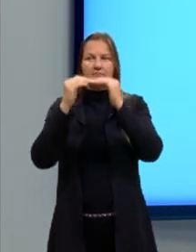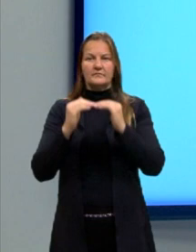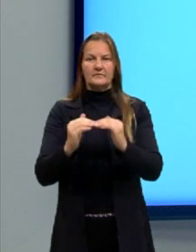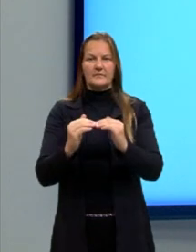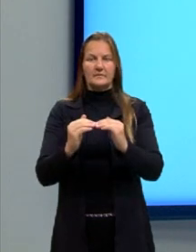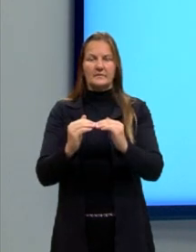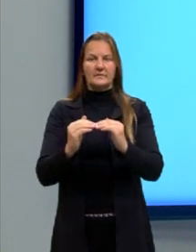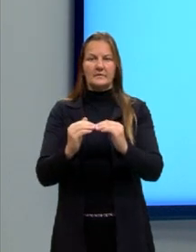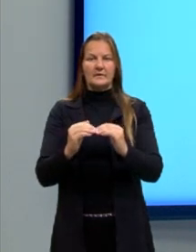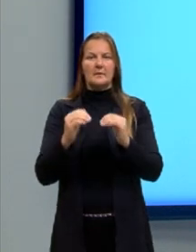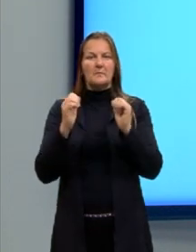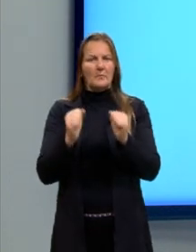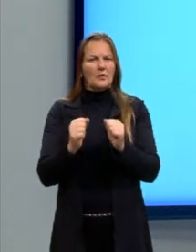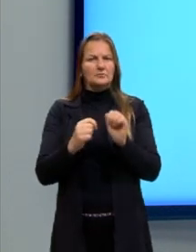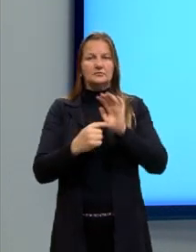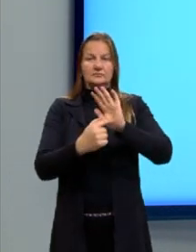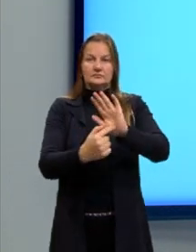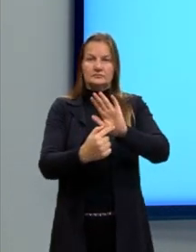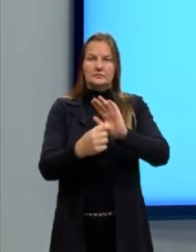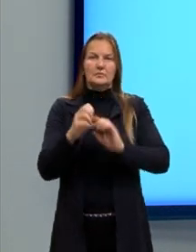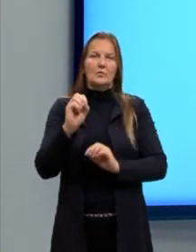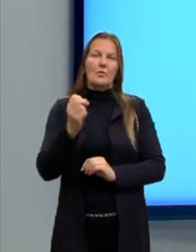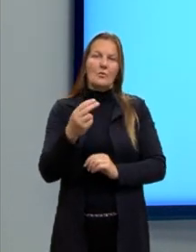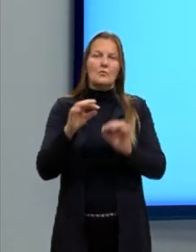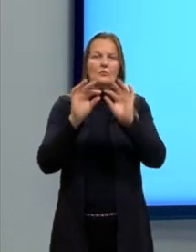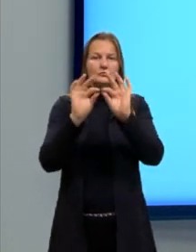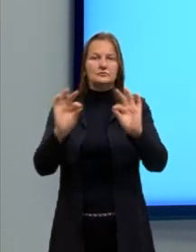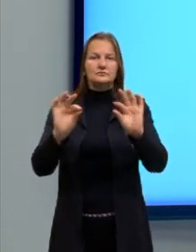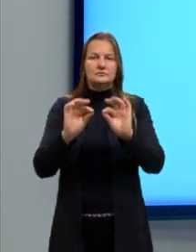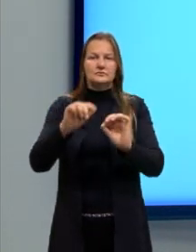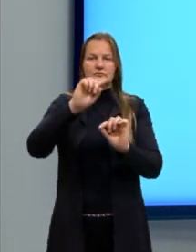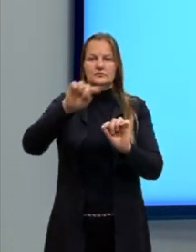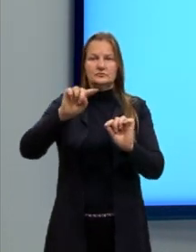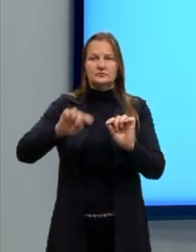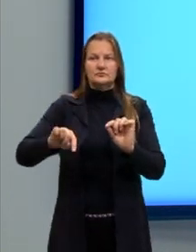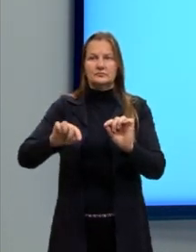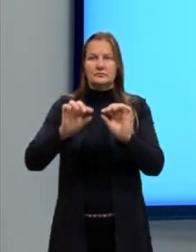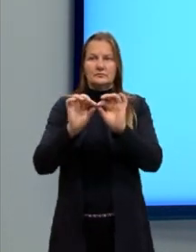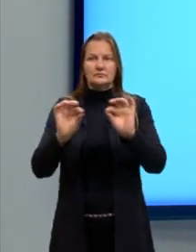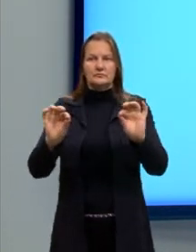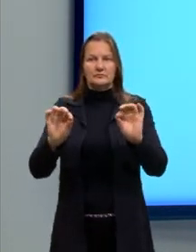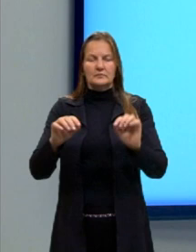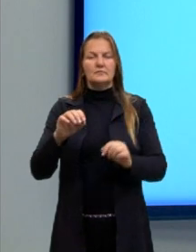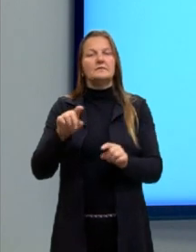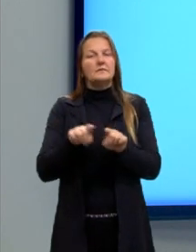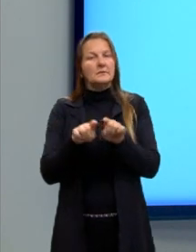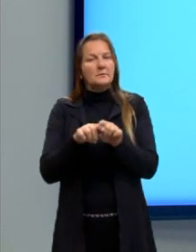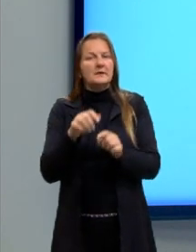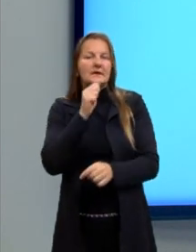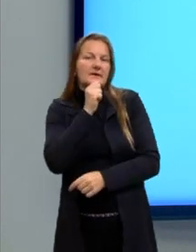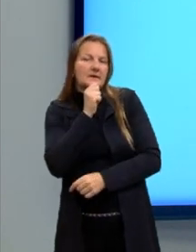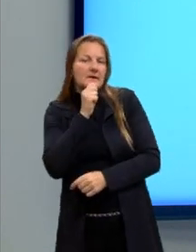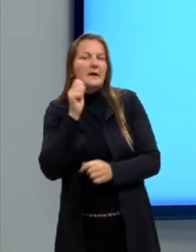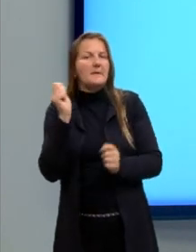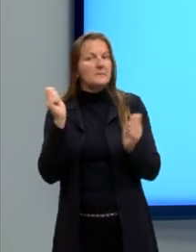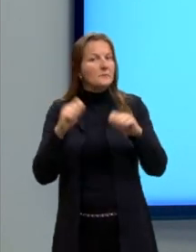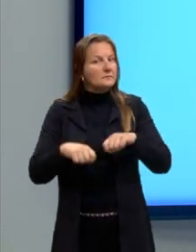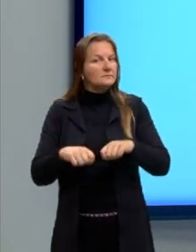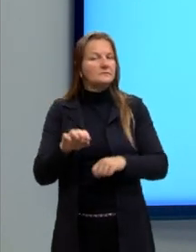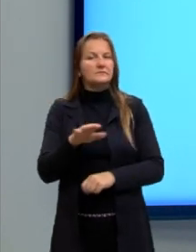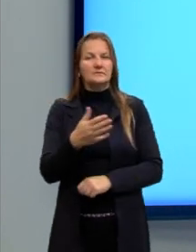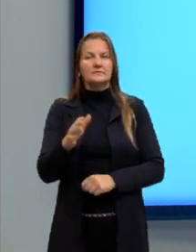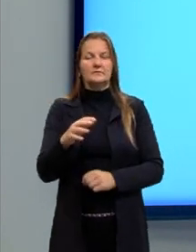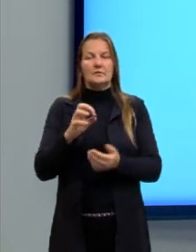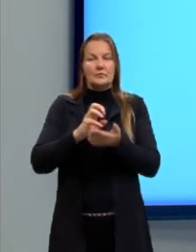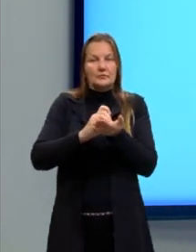posso deixar dessa forma, ou posso simplificar o resultado. ou ainda, né, quando nós podemos utilizar uma